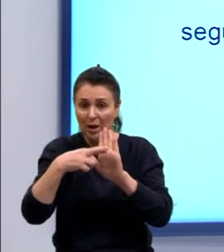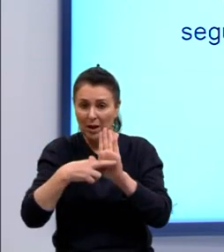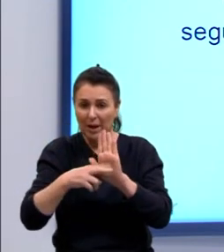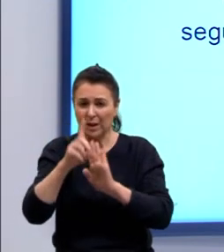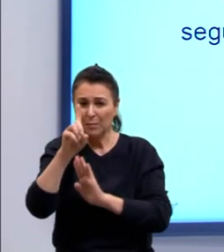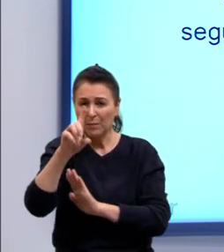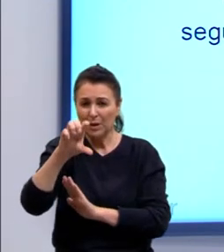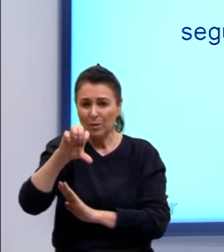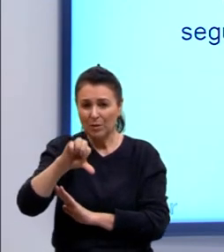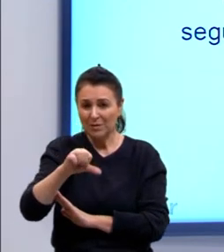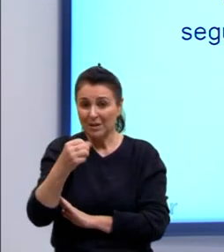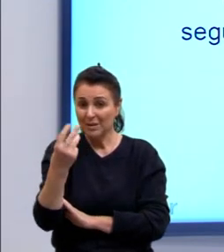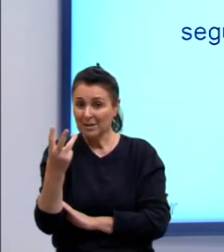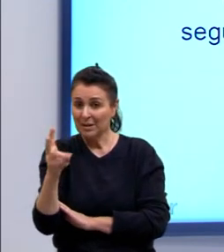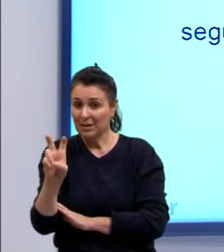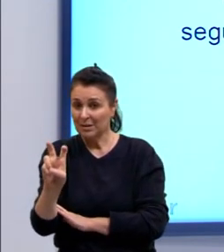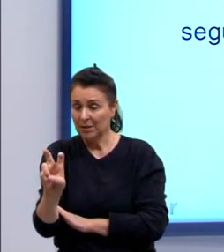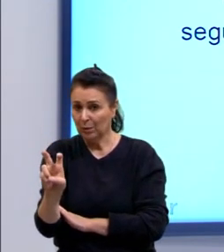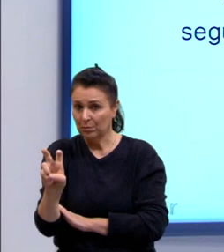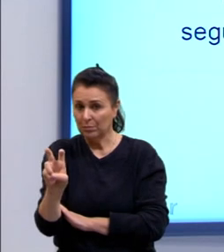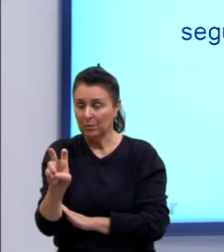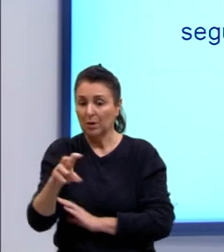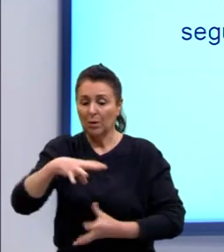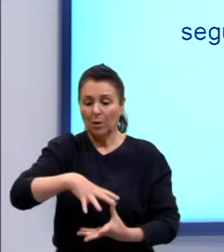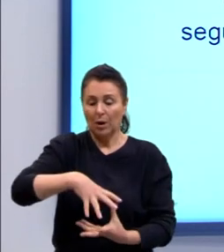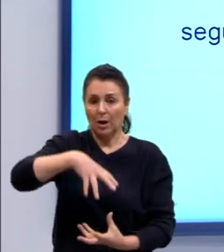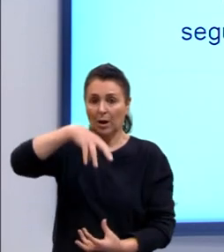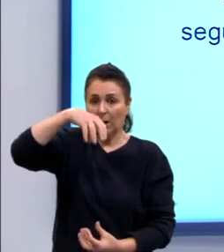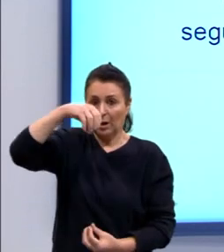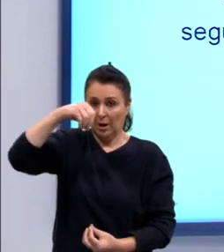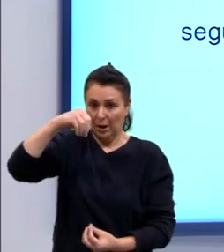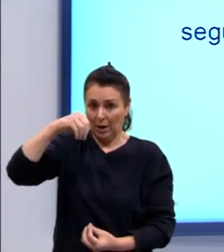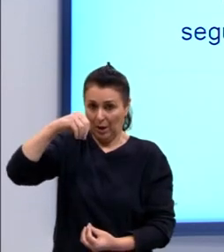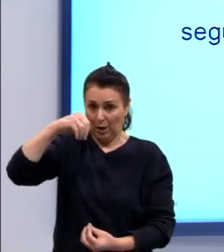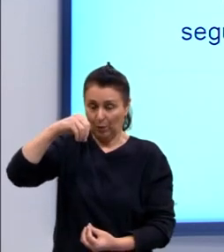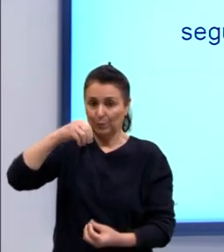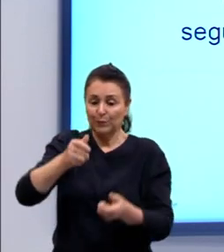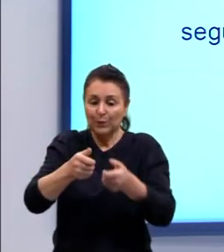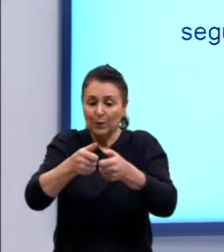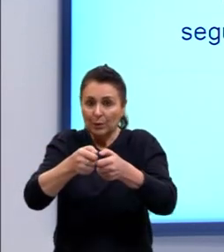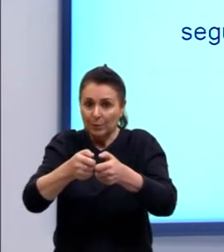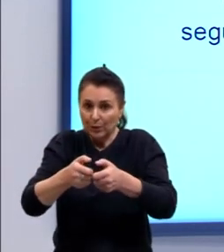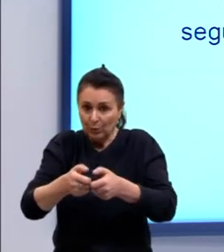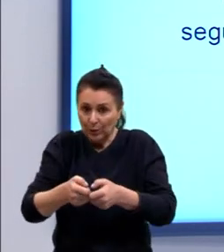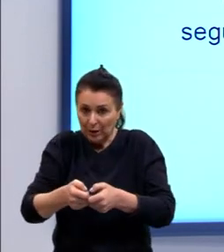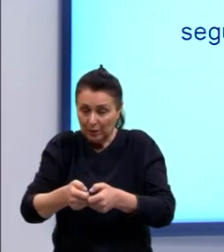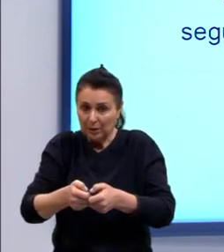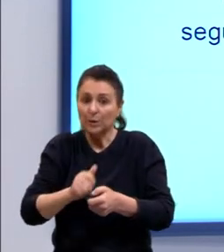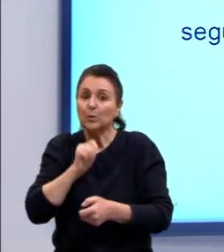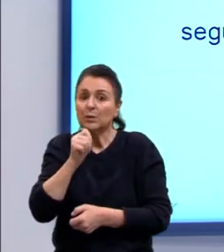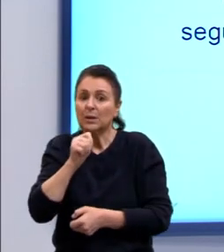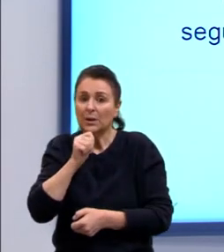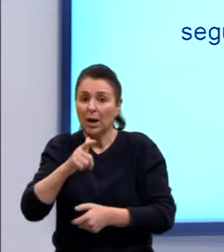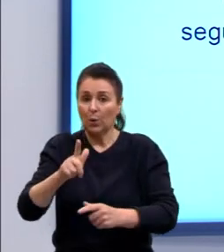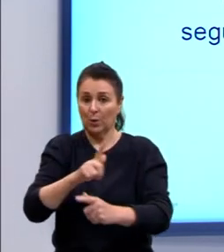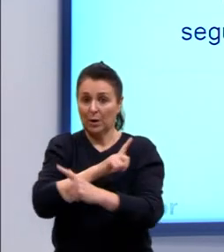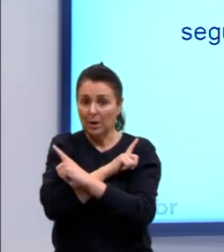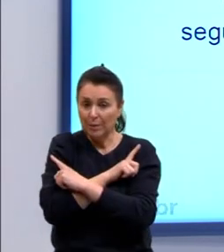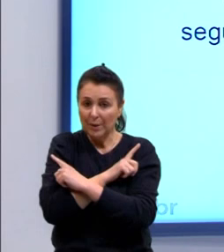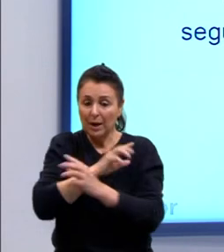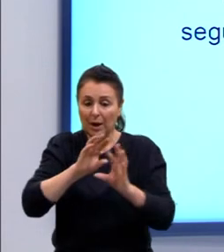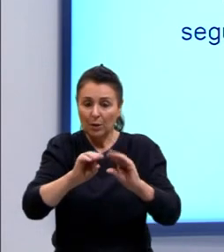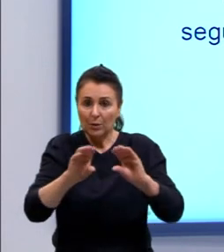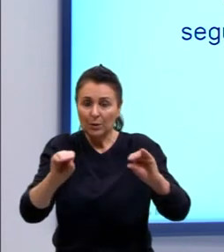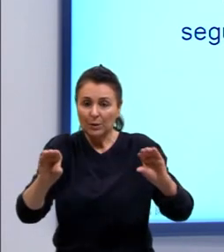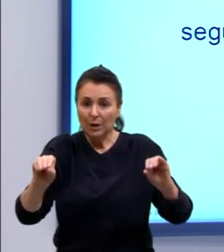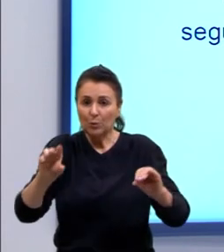1935. Cacau na Costa do Ouro, amendoim no Senegal e em Gâmbia, algodão no Sudão,